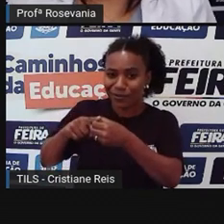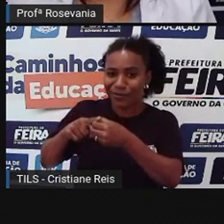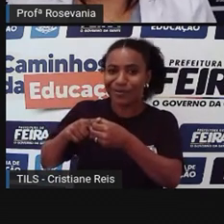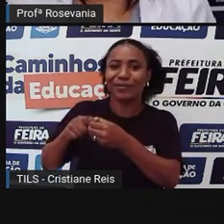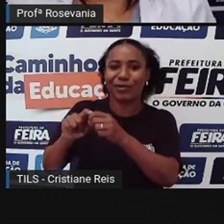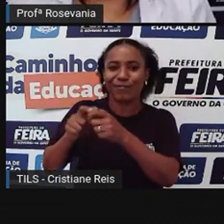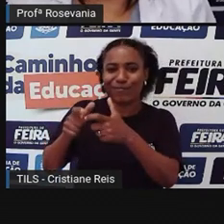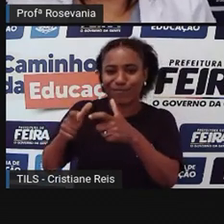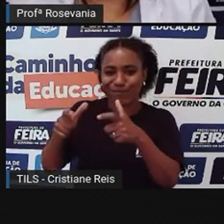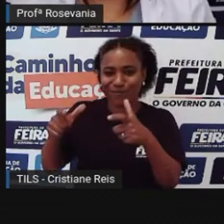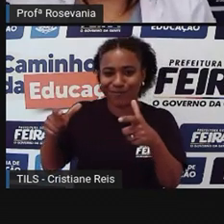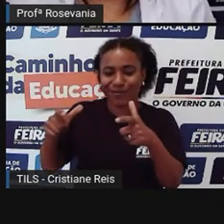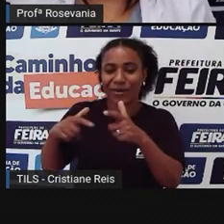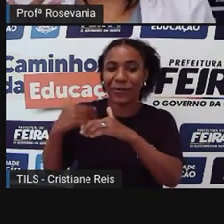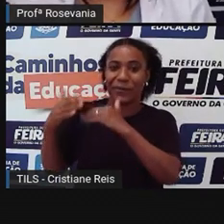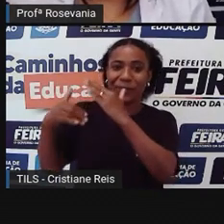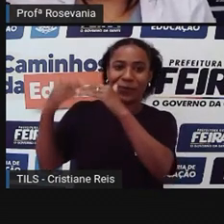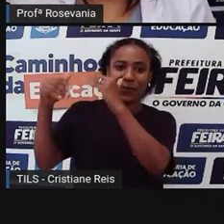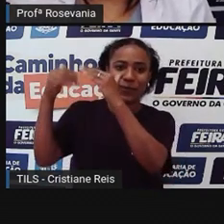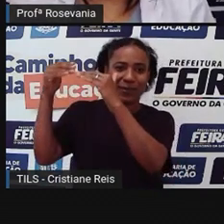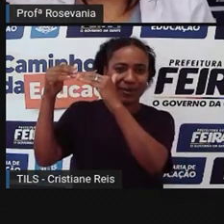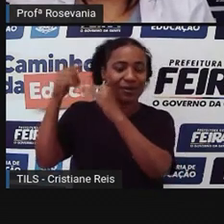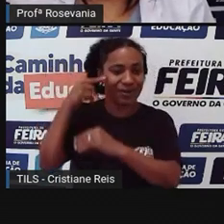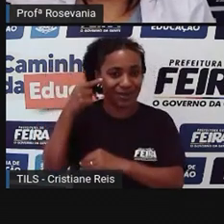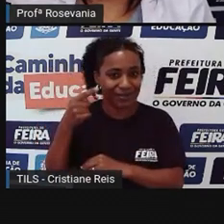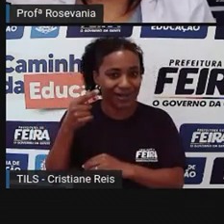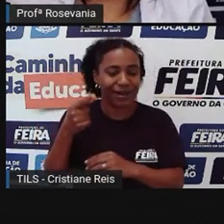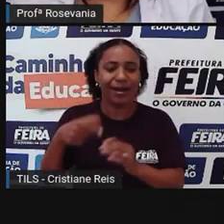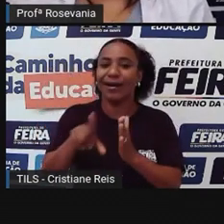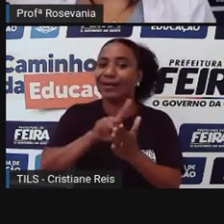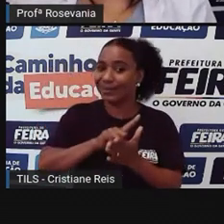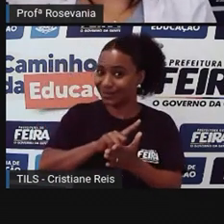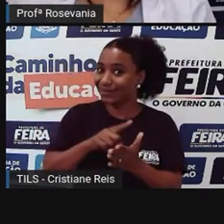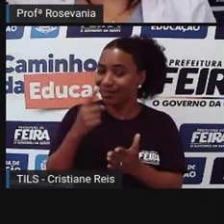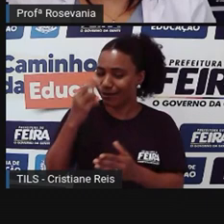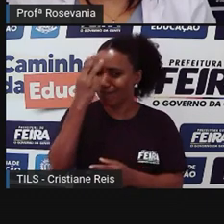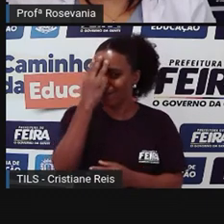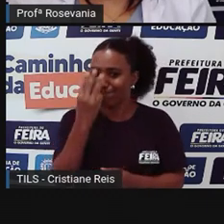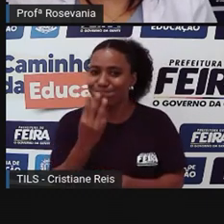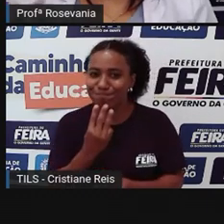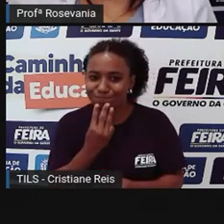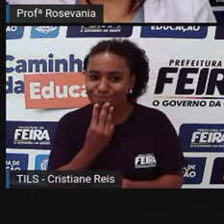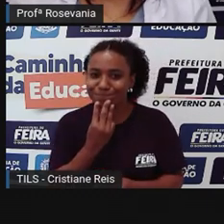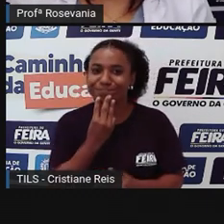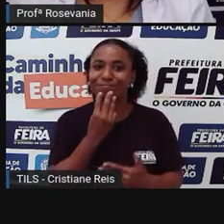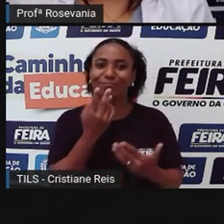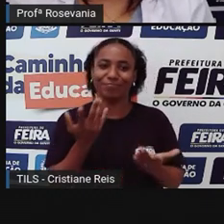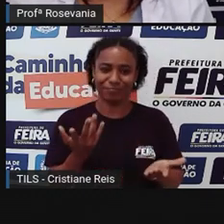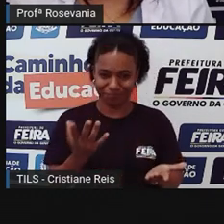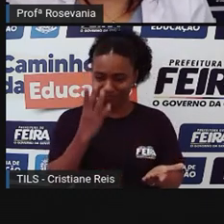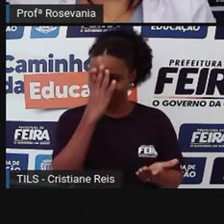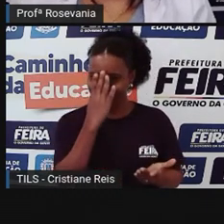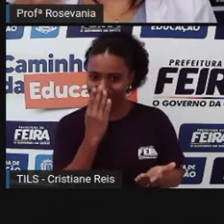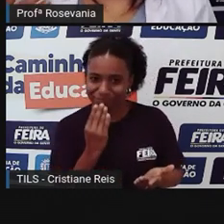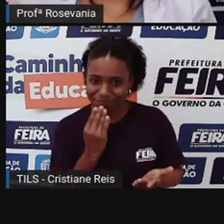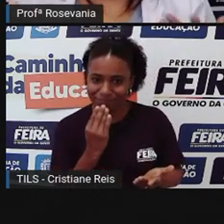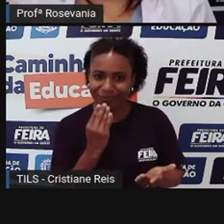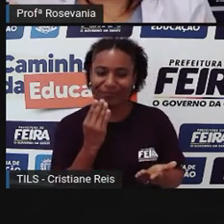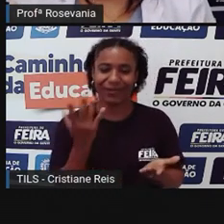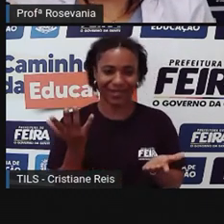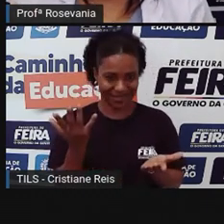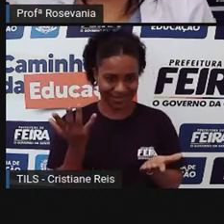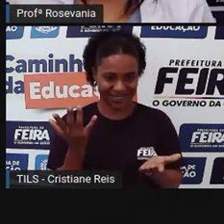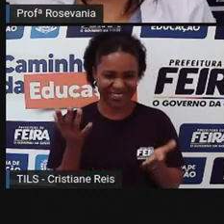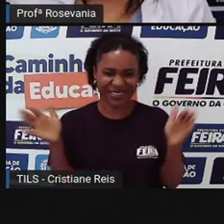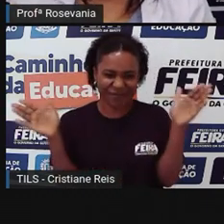poucos transportes e eram feitos, né, através de combis. Hoje a gente tem, né, ônibus que ligam